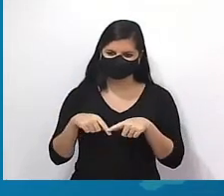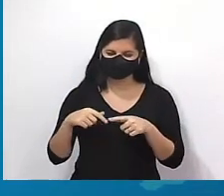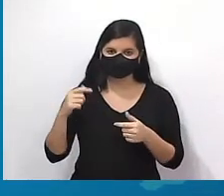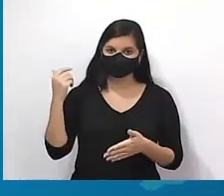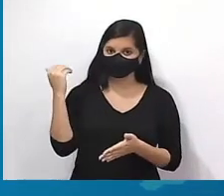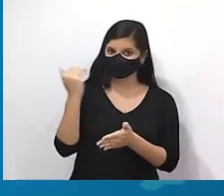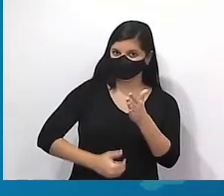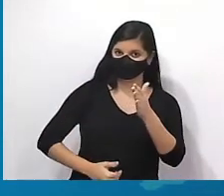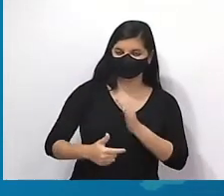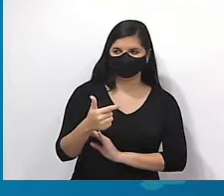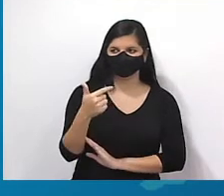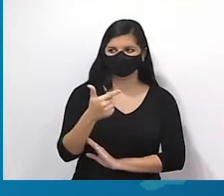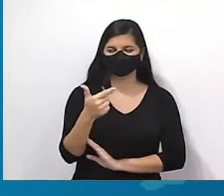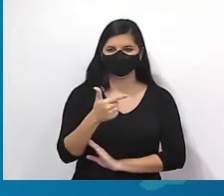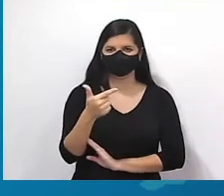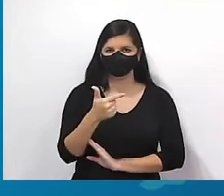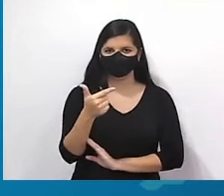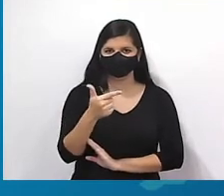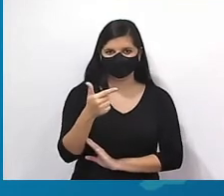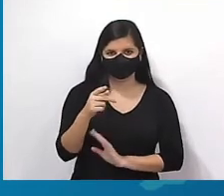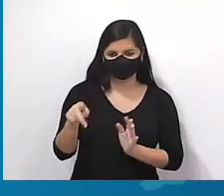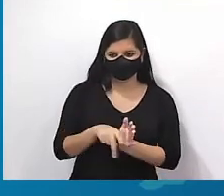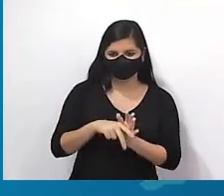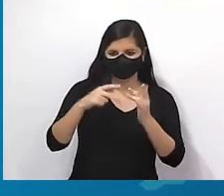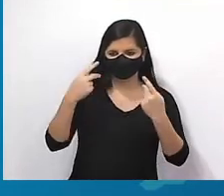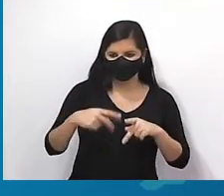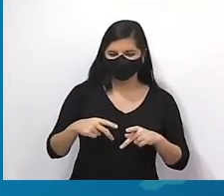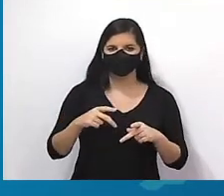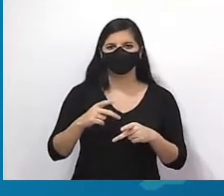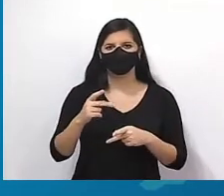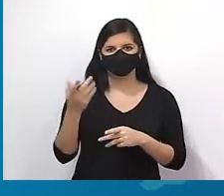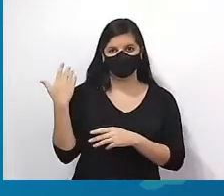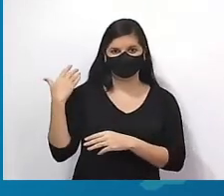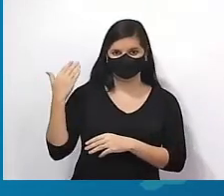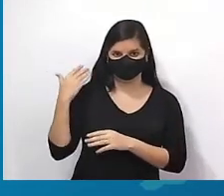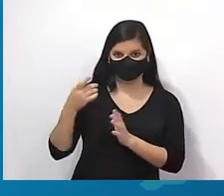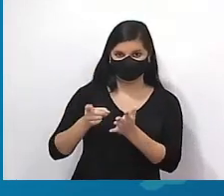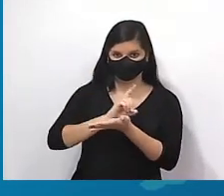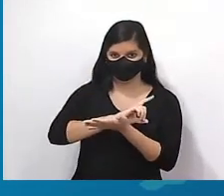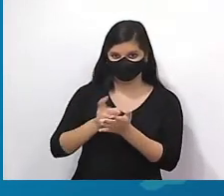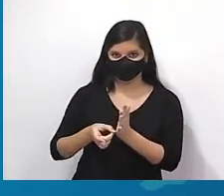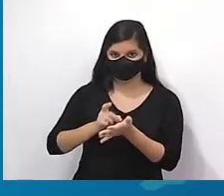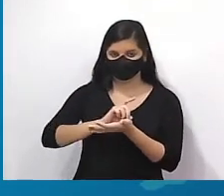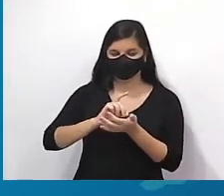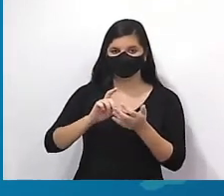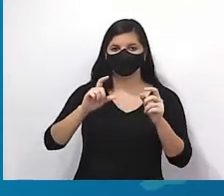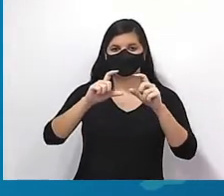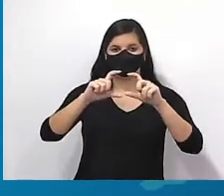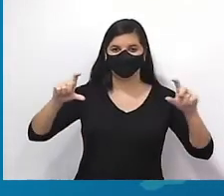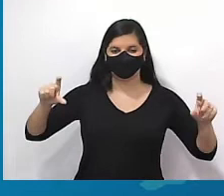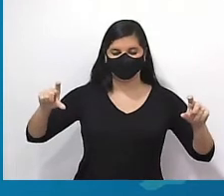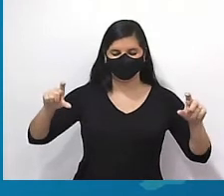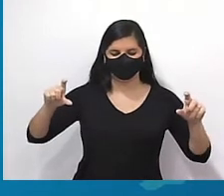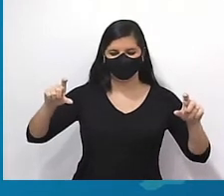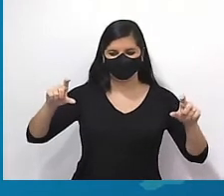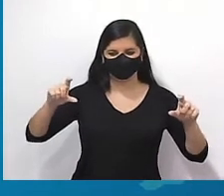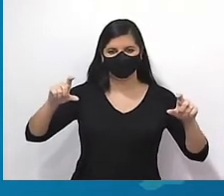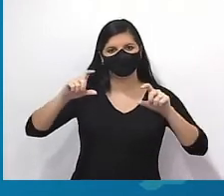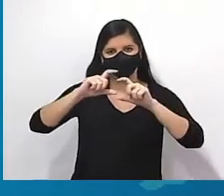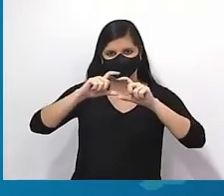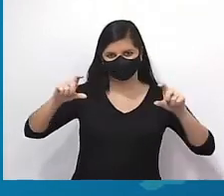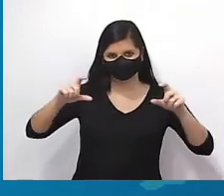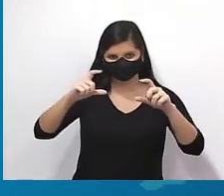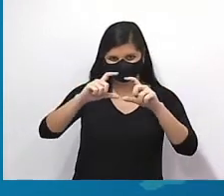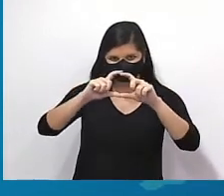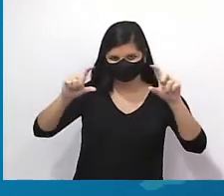Subtraia 2 ao termo considerado no passo anterior, porque é da fórmula aí, ó, da fórmula de recorrência, tá